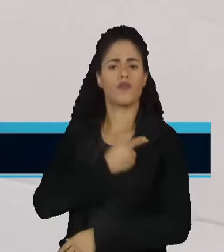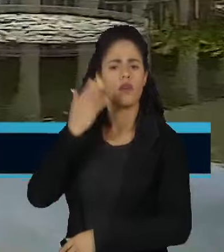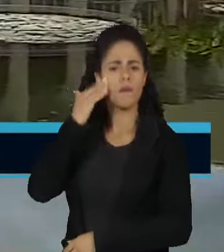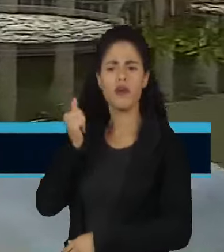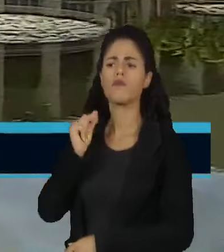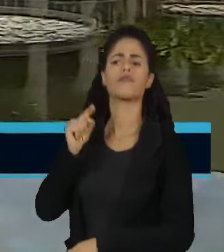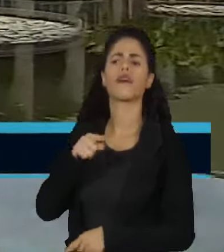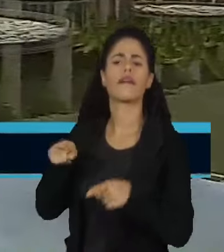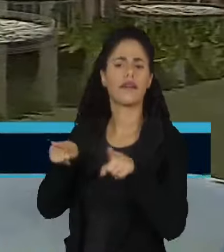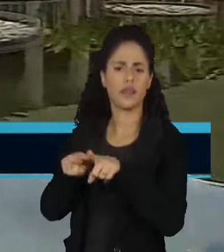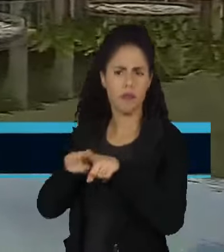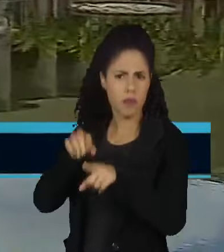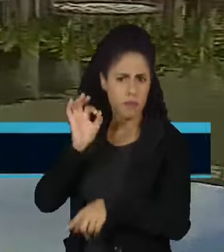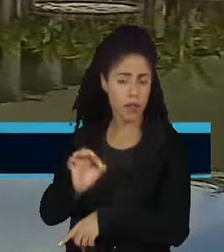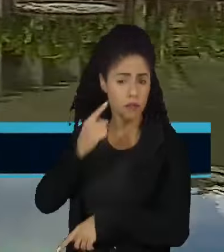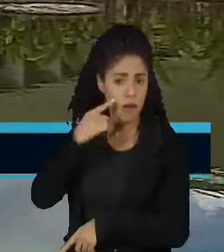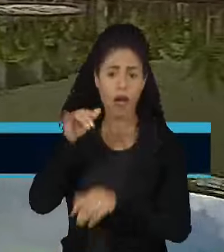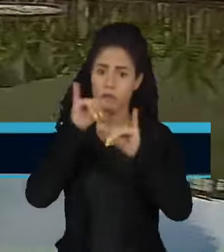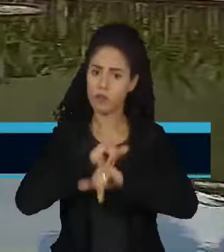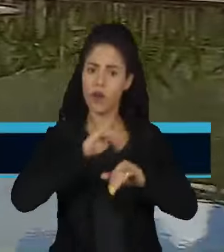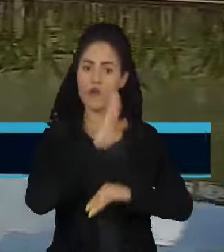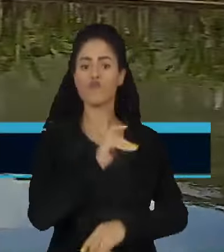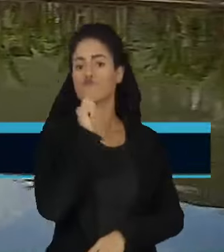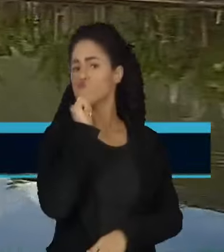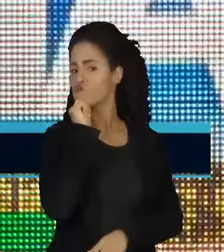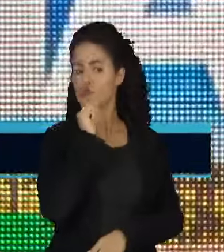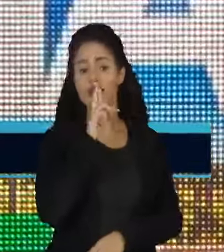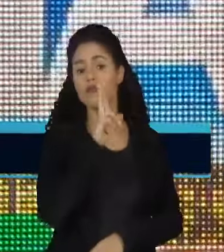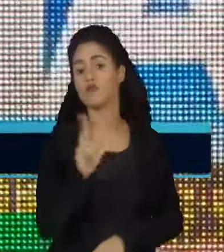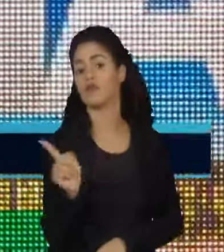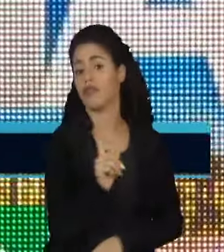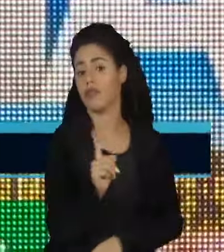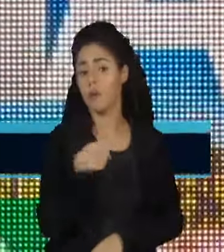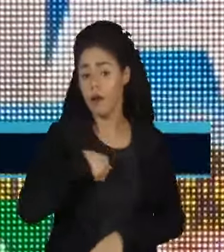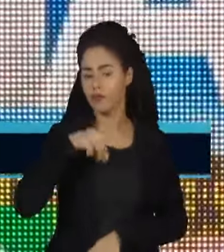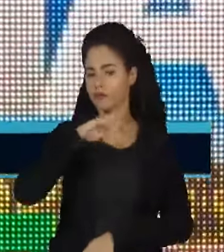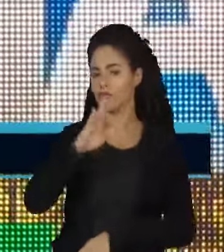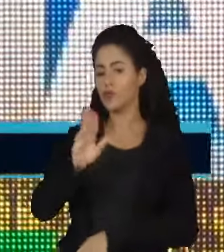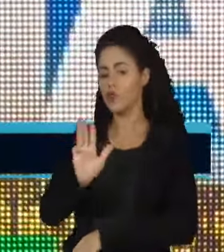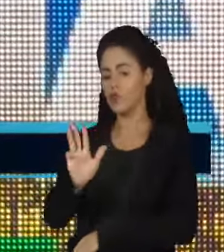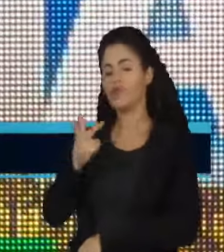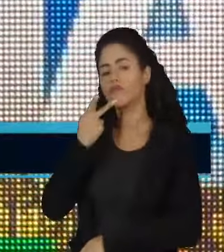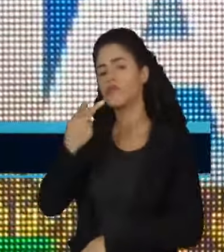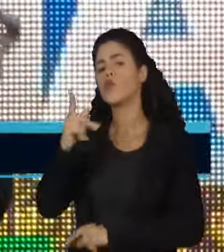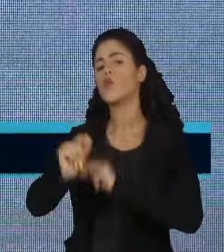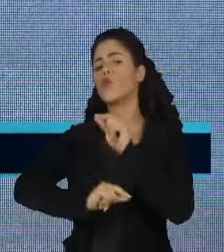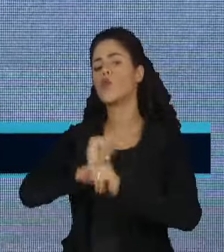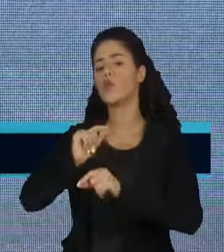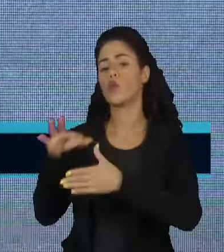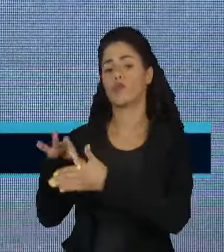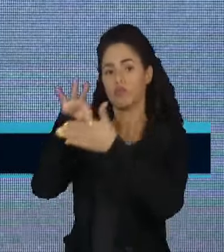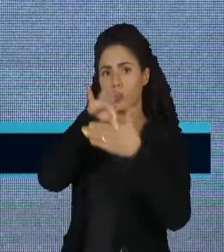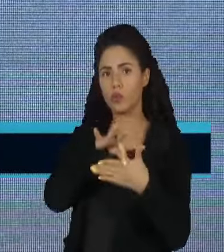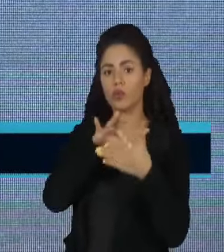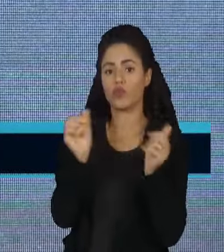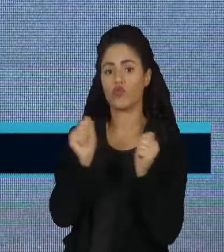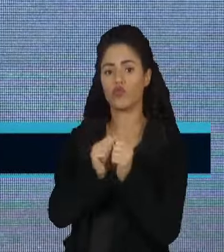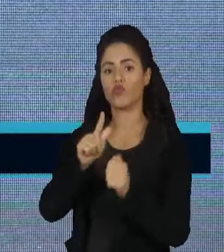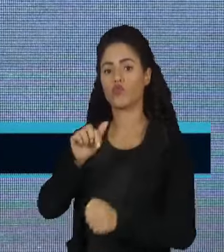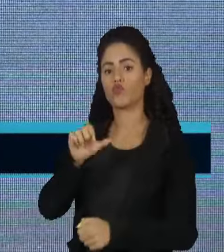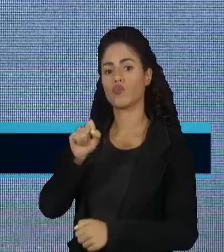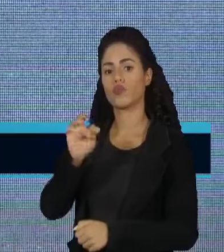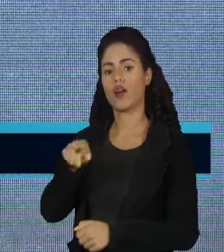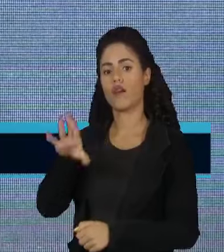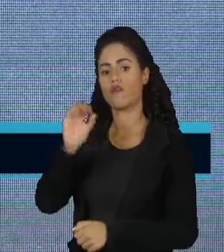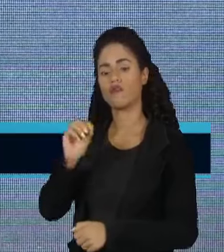O Brasil ainda não se pronunciou sobre a decisão. O presidente Lula deverá conversar com o líder colombiano, Gustavo Petro,